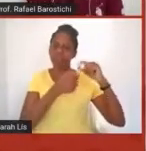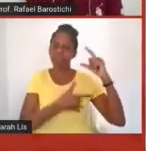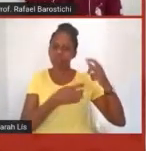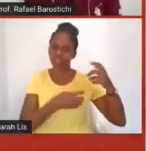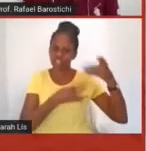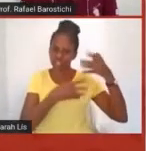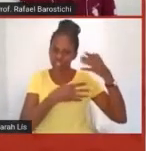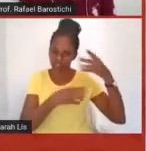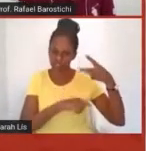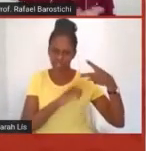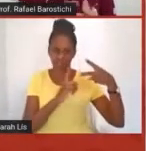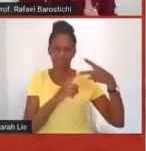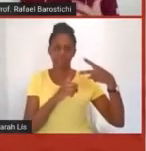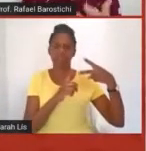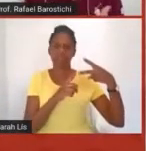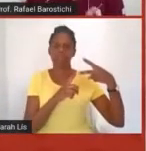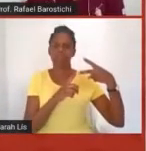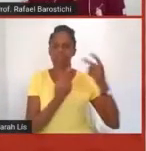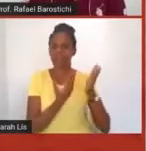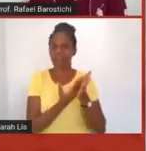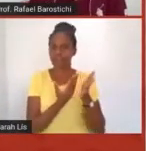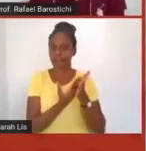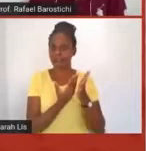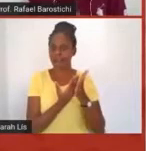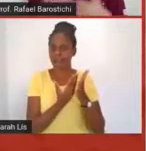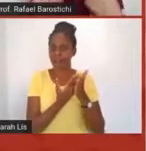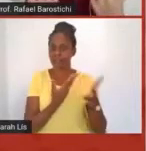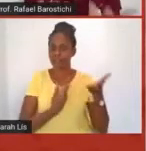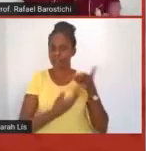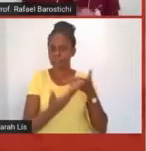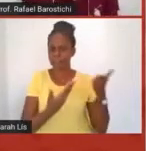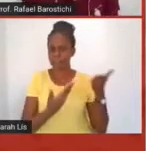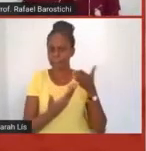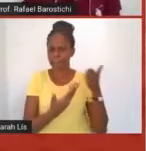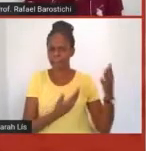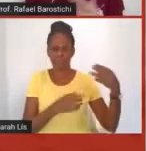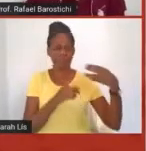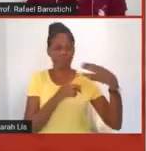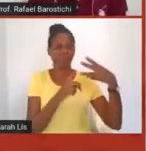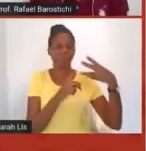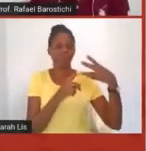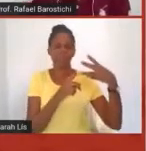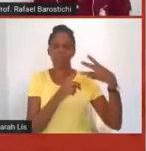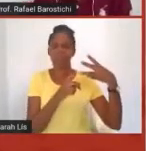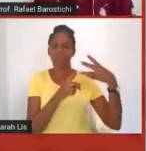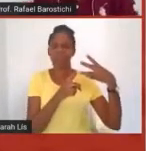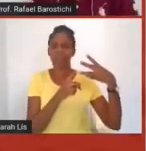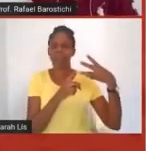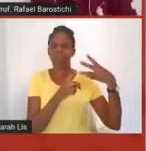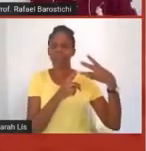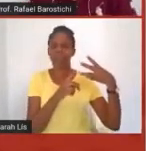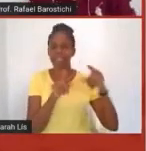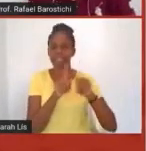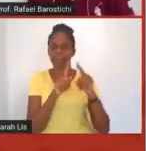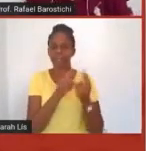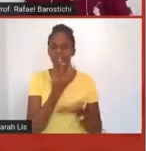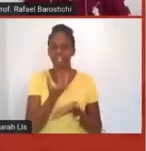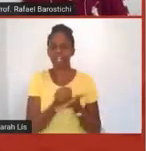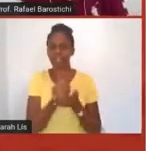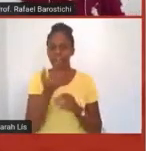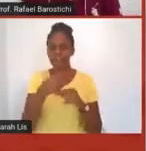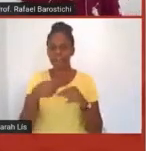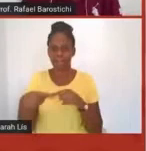nas aulas interativas, quanto no envio dos registros semanais. Então nós